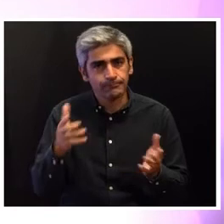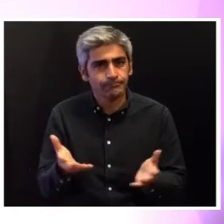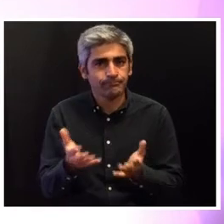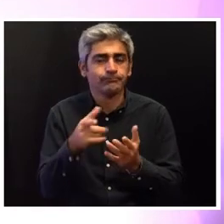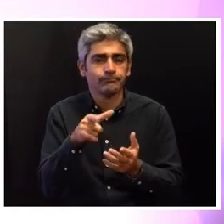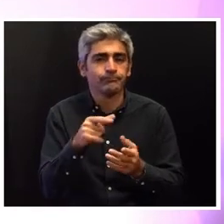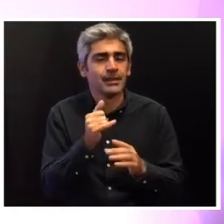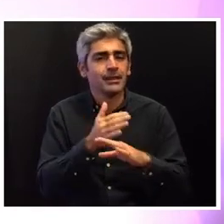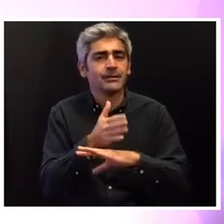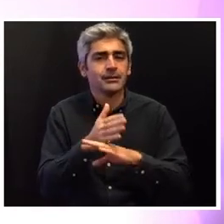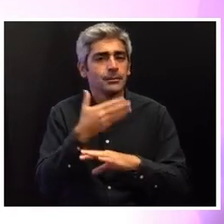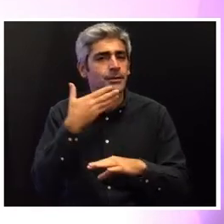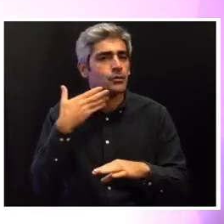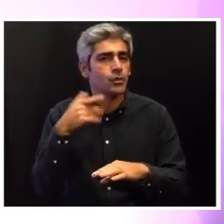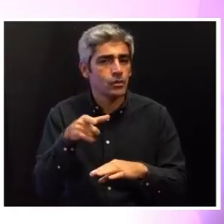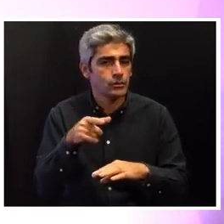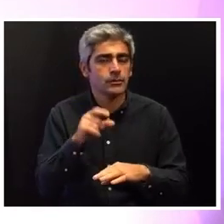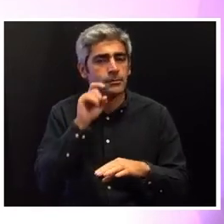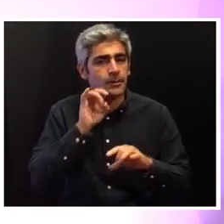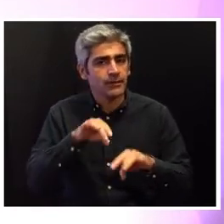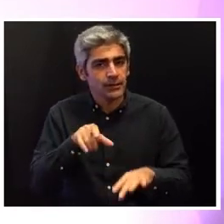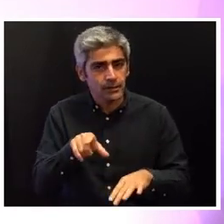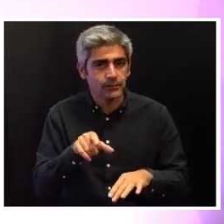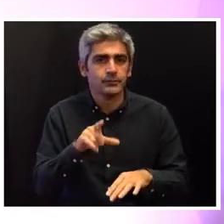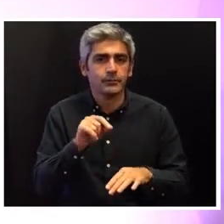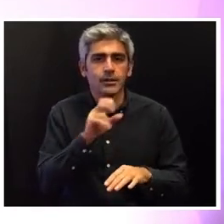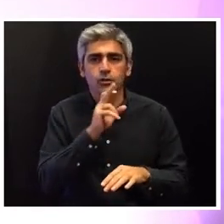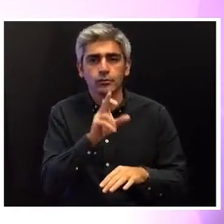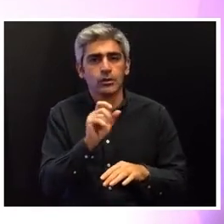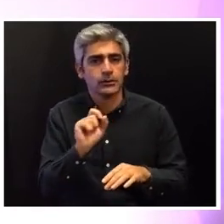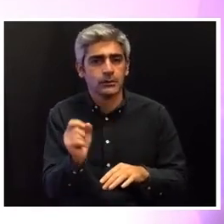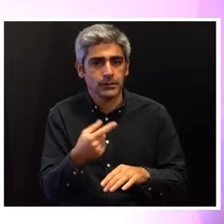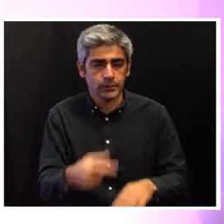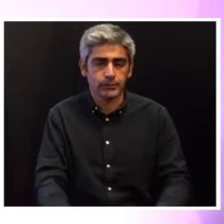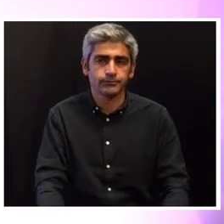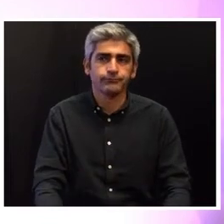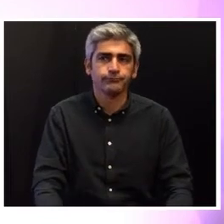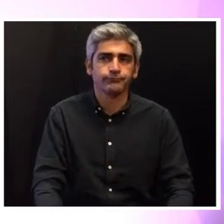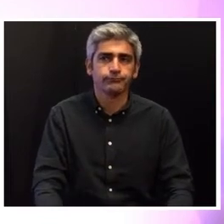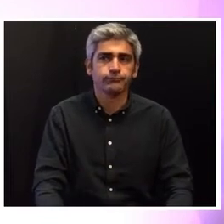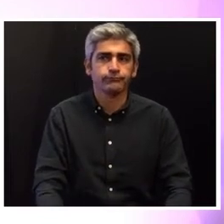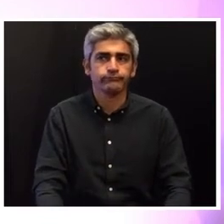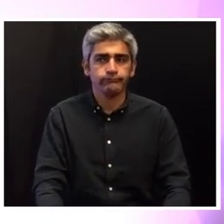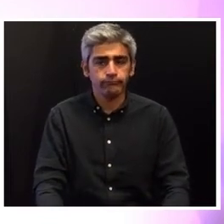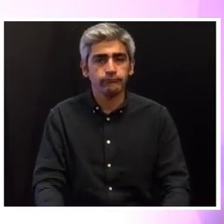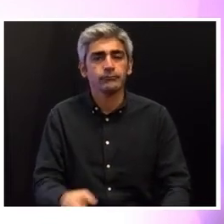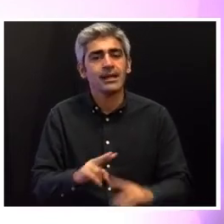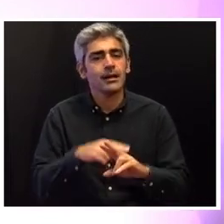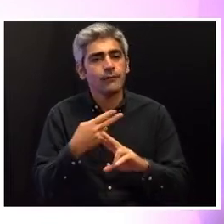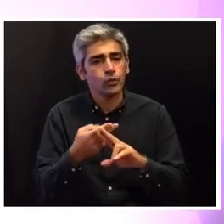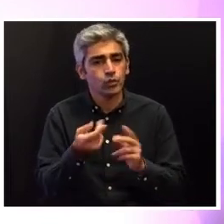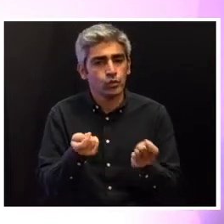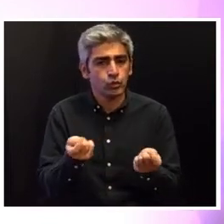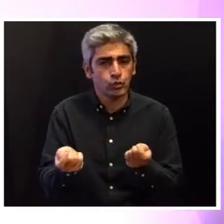intervenção precoce, preventiva e de resposta célula. E o reforço da coordenação,